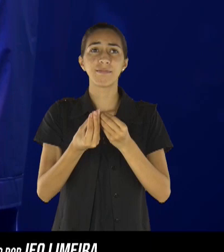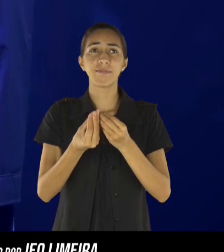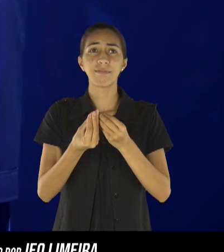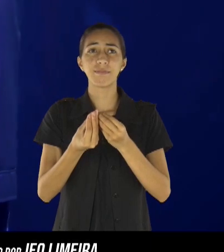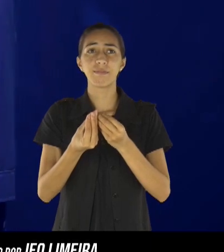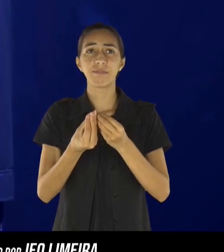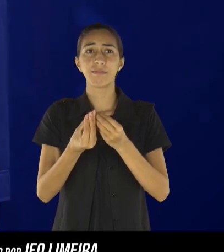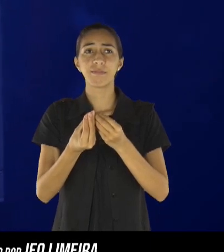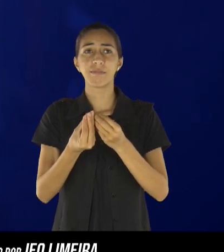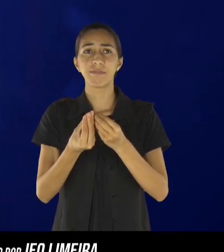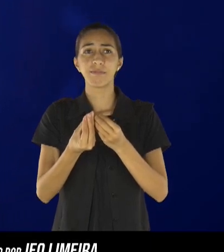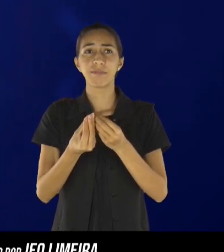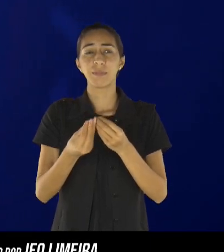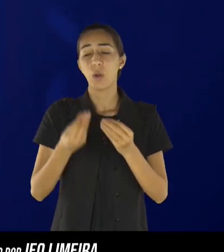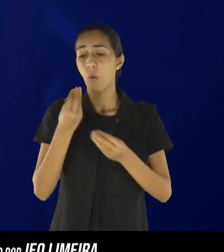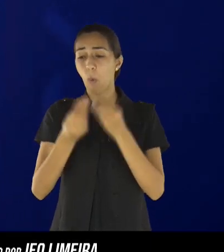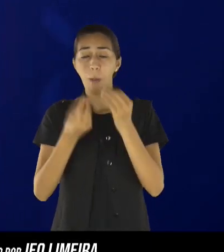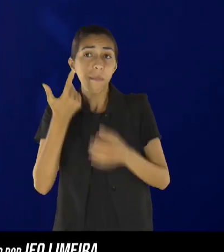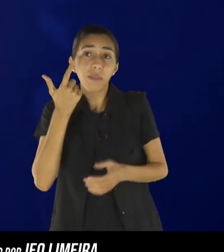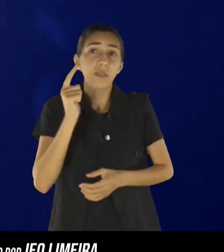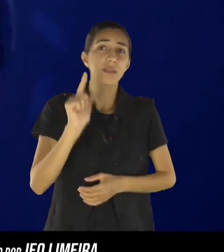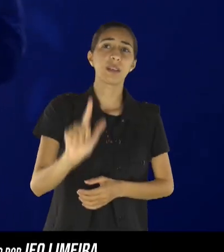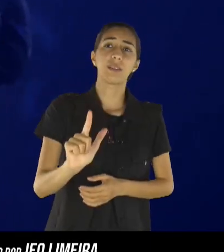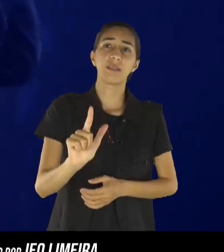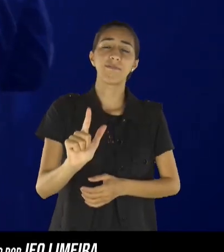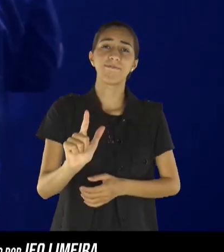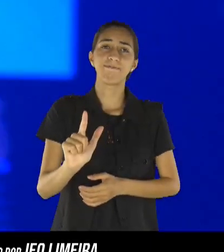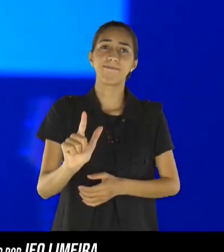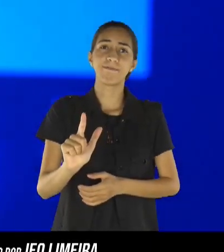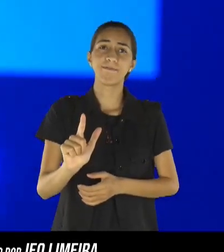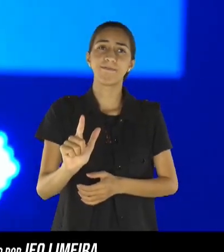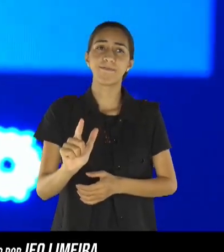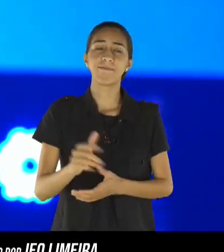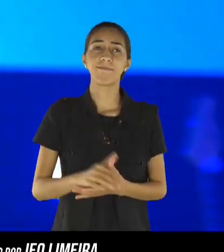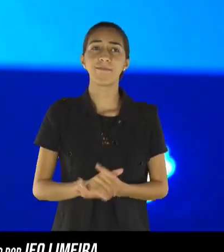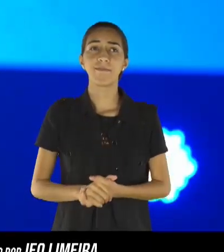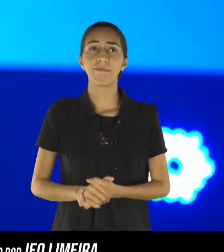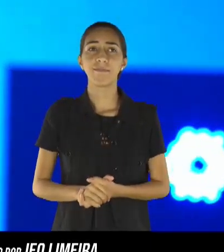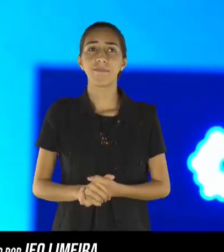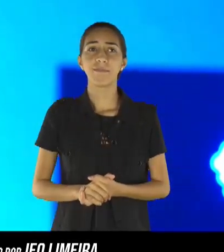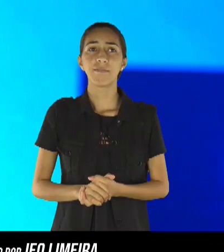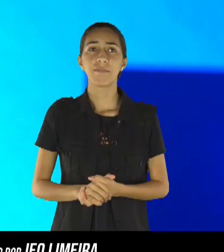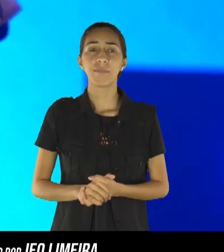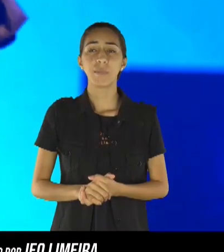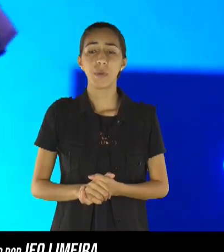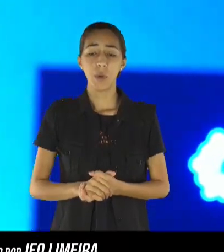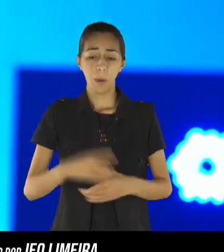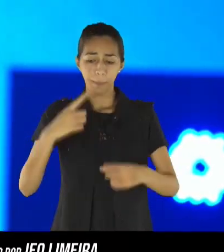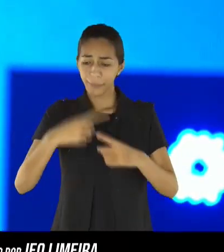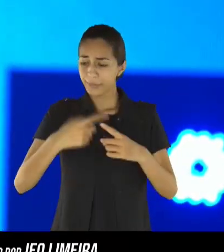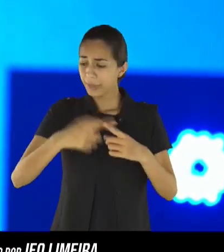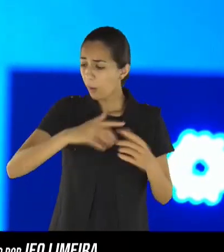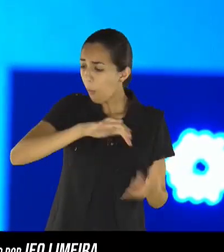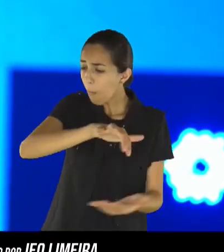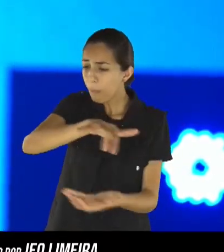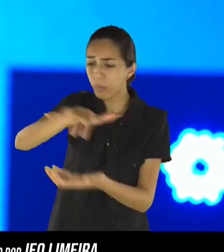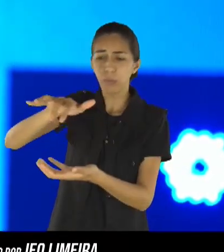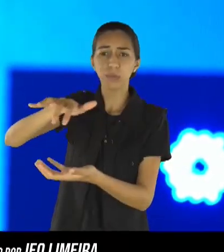eu acho que, para que eu vou alimentar alguma coisa dentro de mim? Se o mundo está essa loucura,